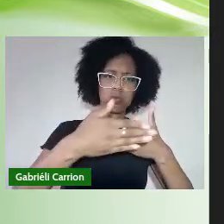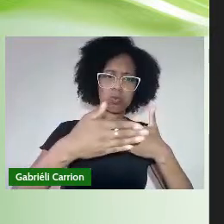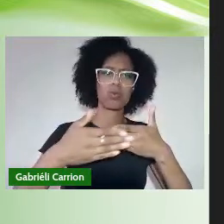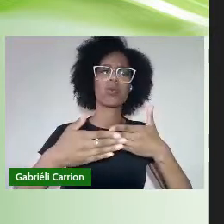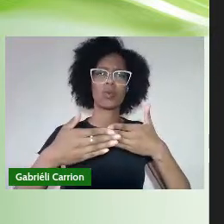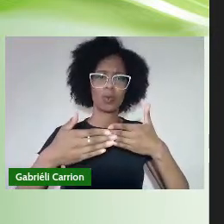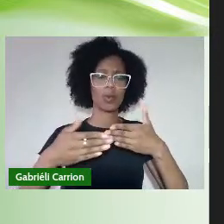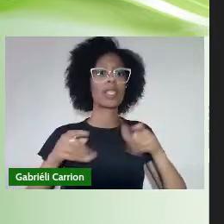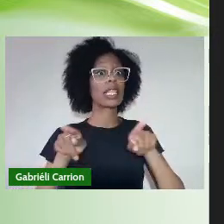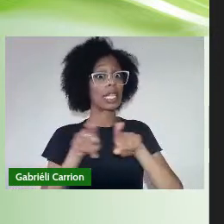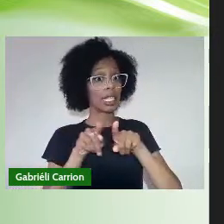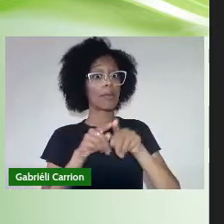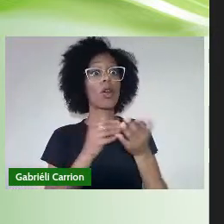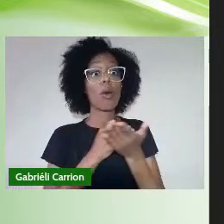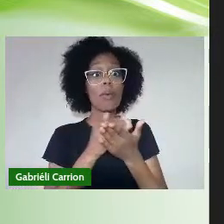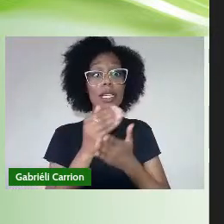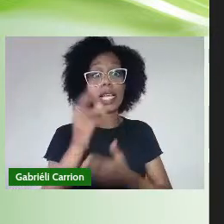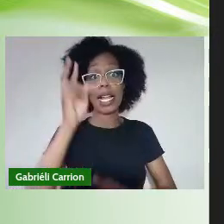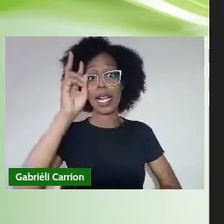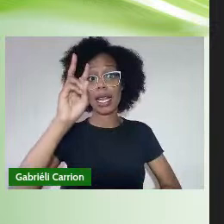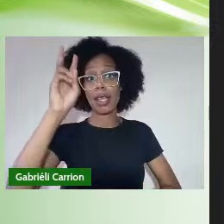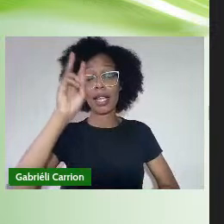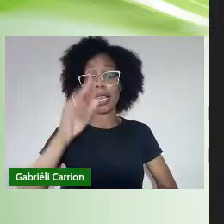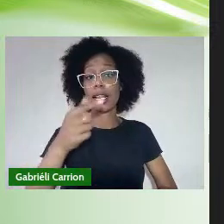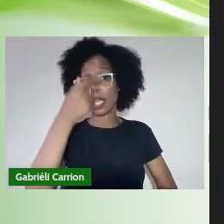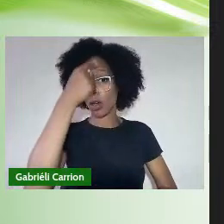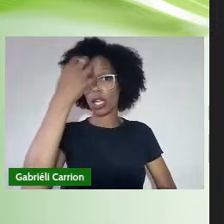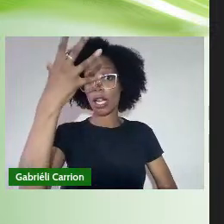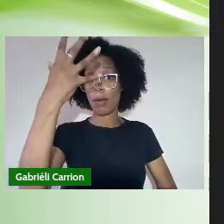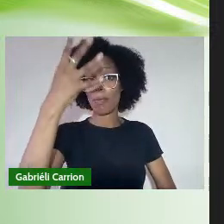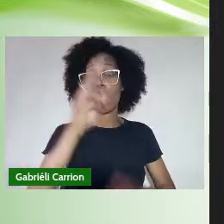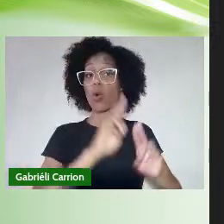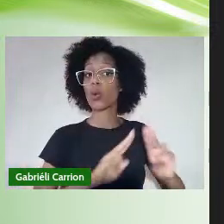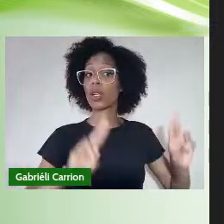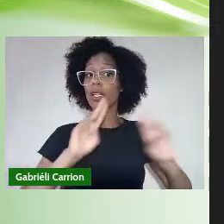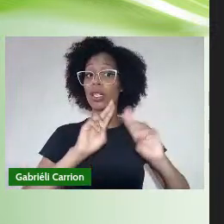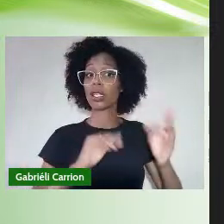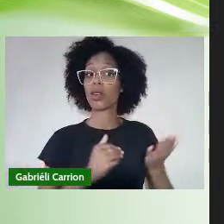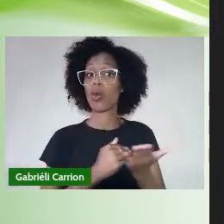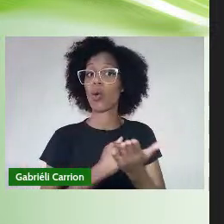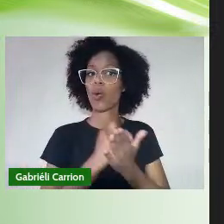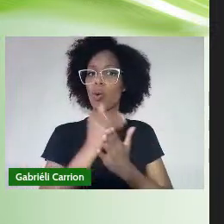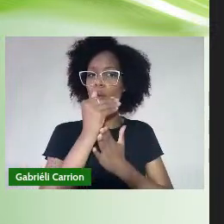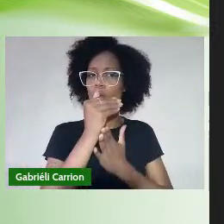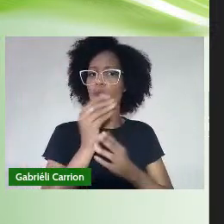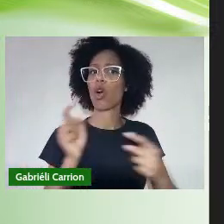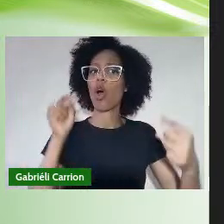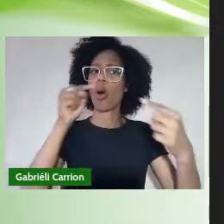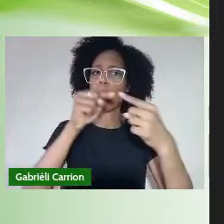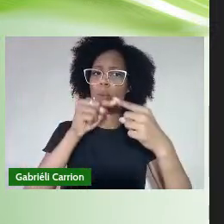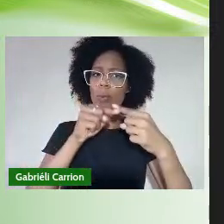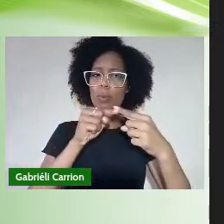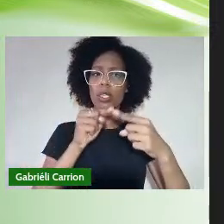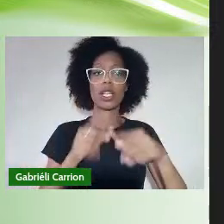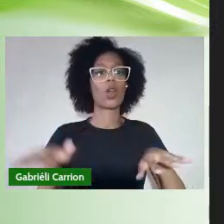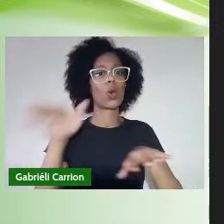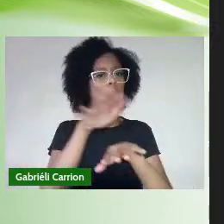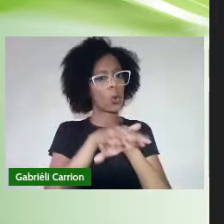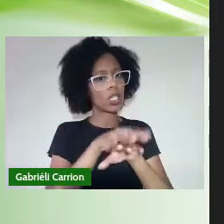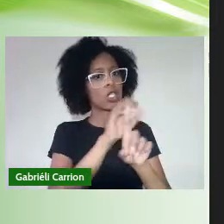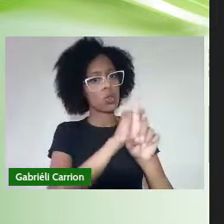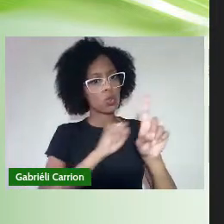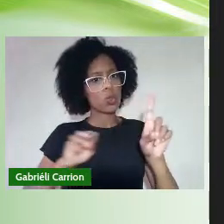Lembrando Que a Unipampa É uma universidade Que nasceu Com o objetivo De promover A inclusão Social E a